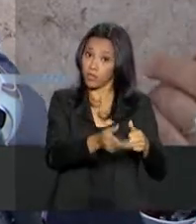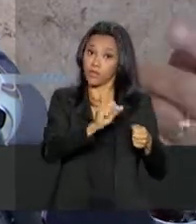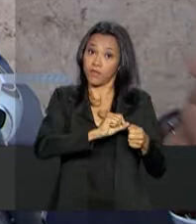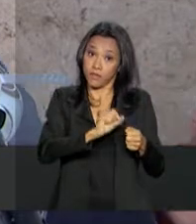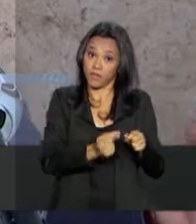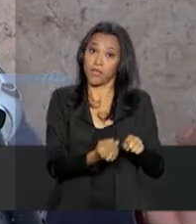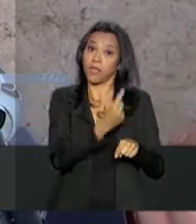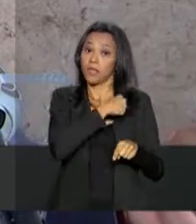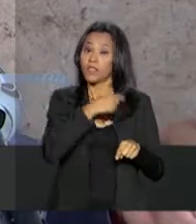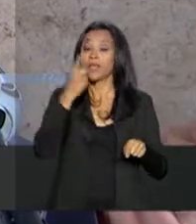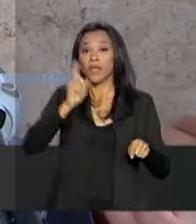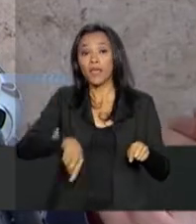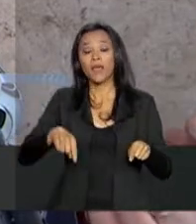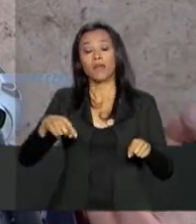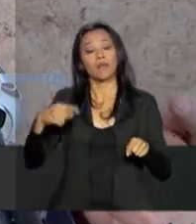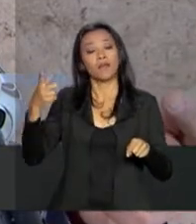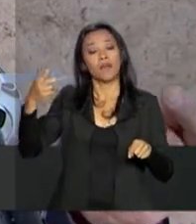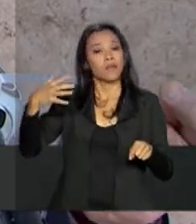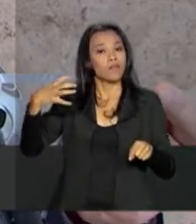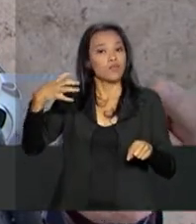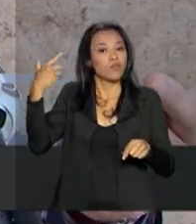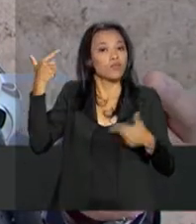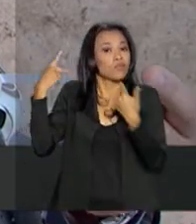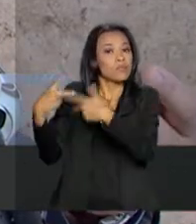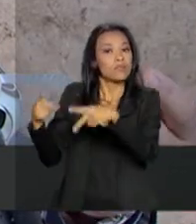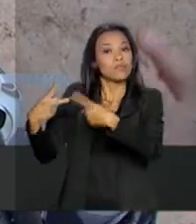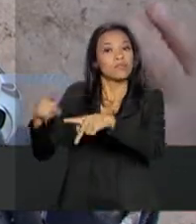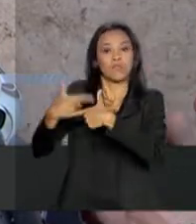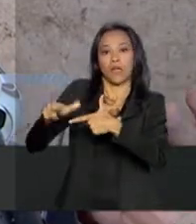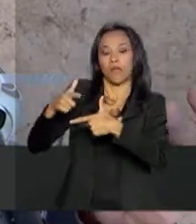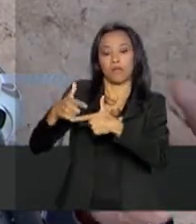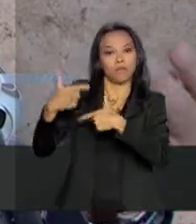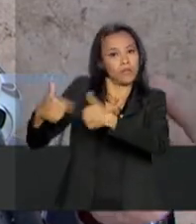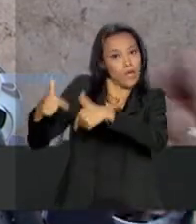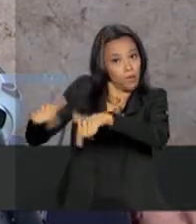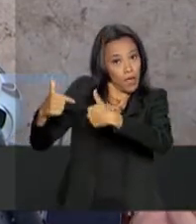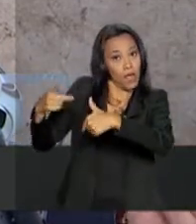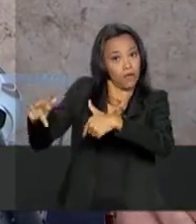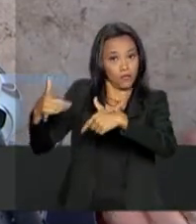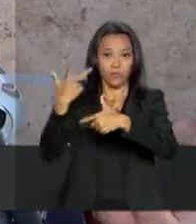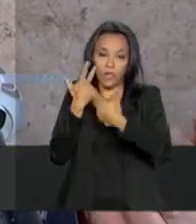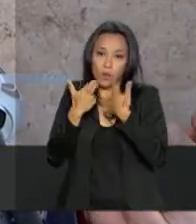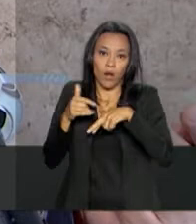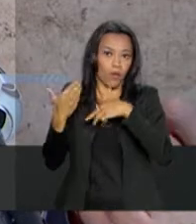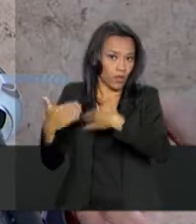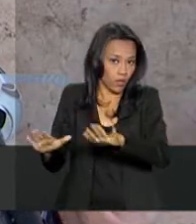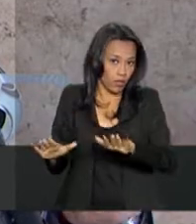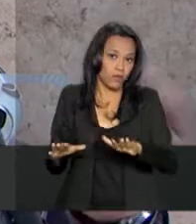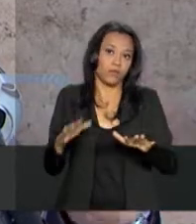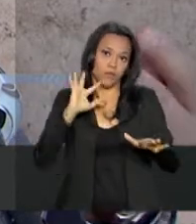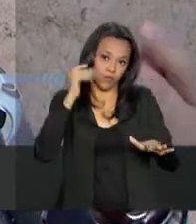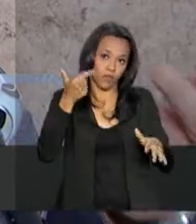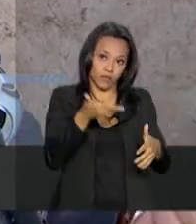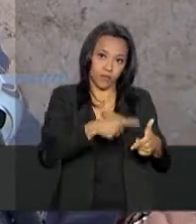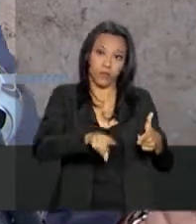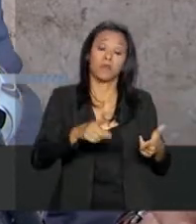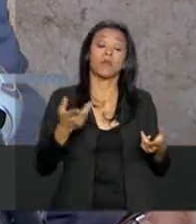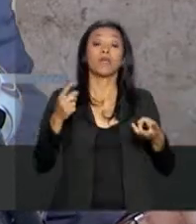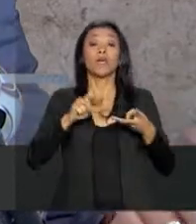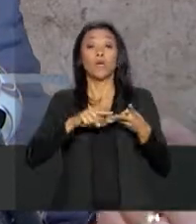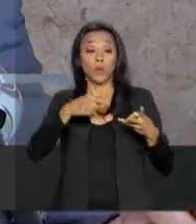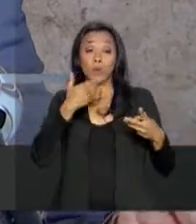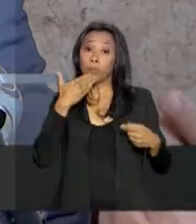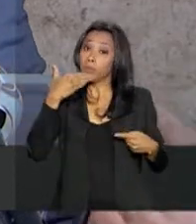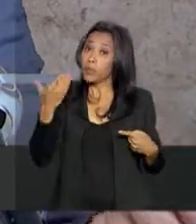porque isso é da rotina das Forças Armadas na fronteira. Segundo, a lei já permitia. Consequentemente, aquele pedido